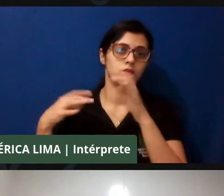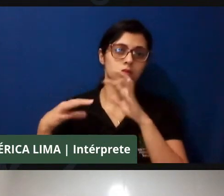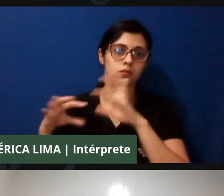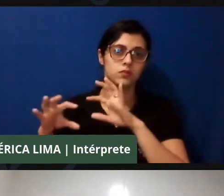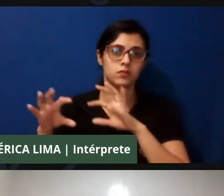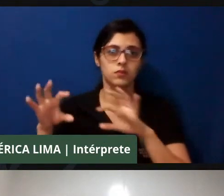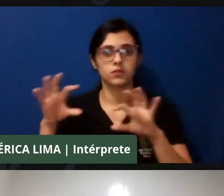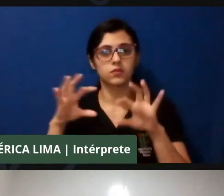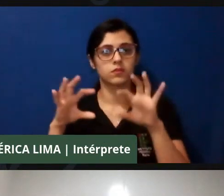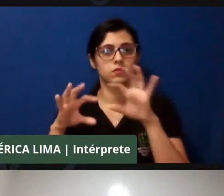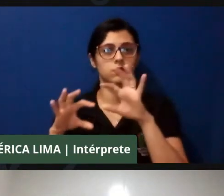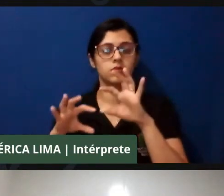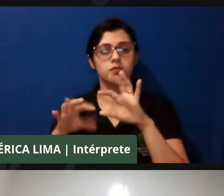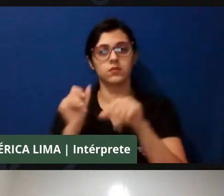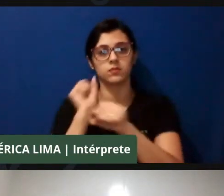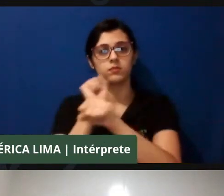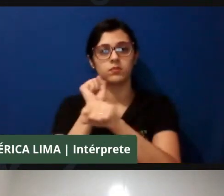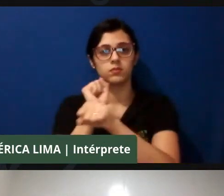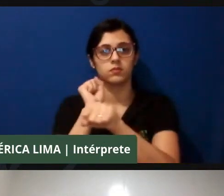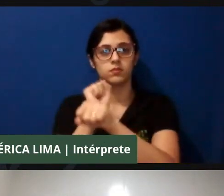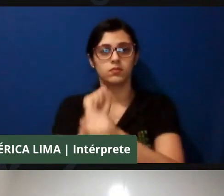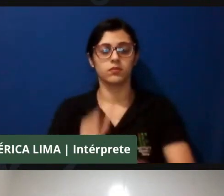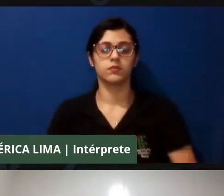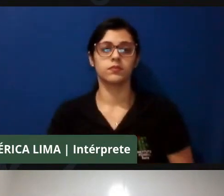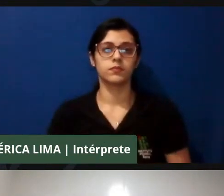inicialmente seu vídeo.